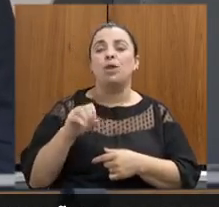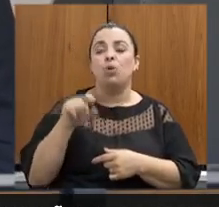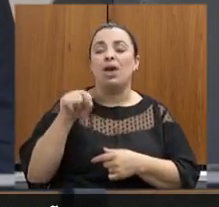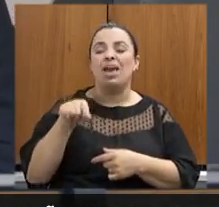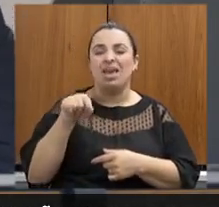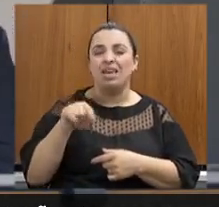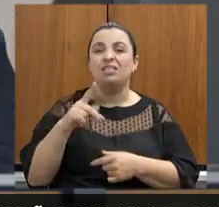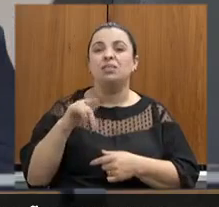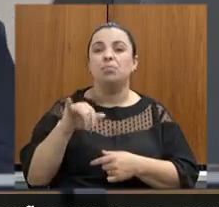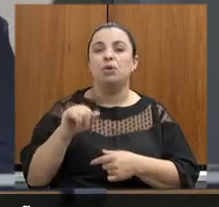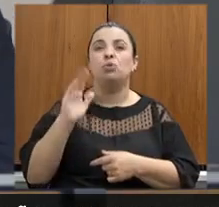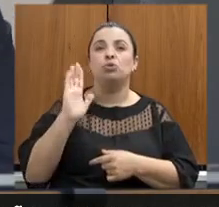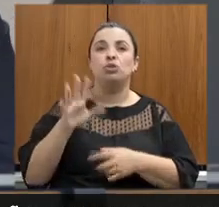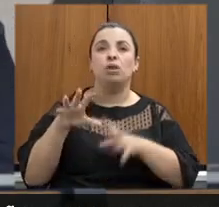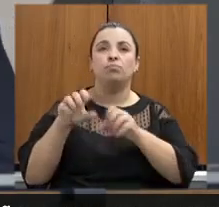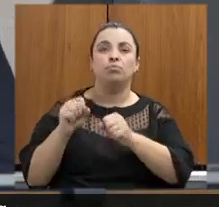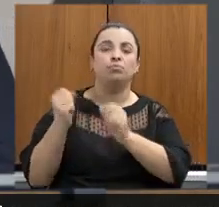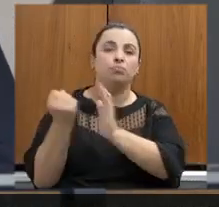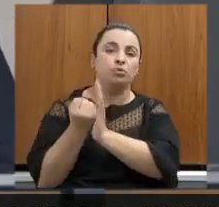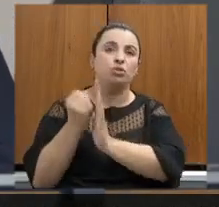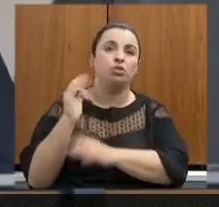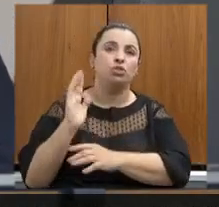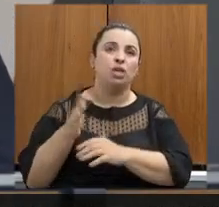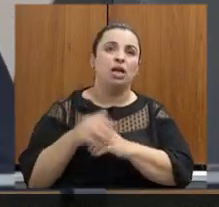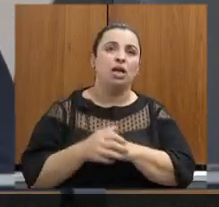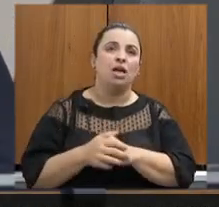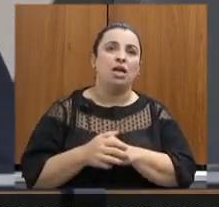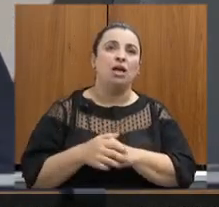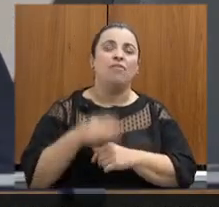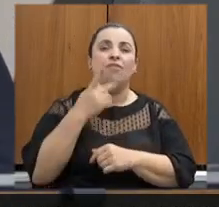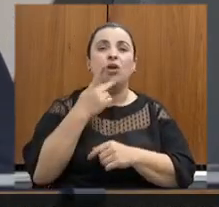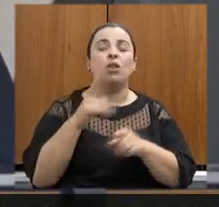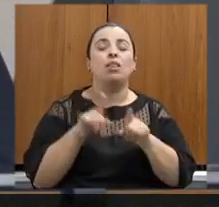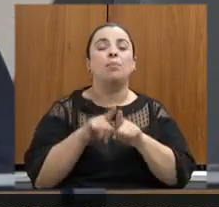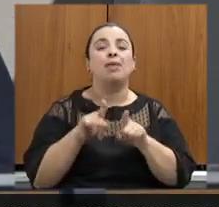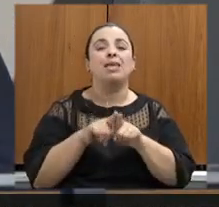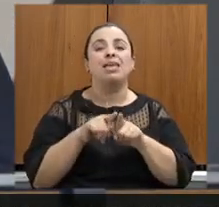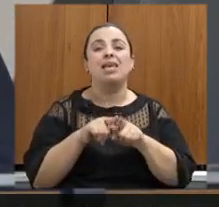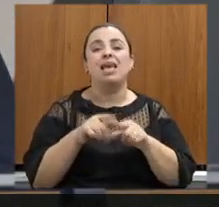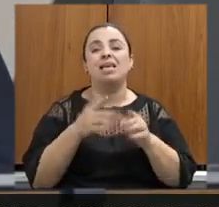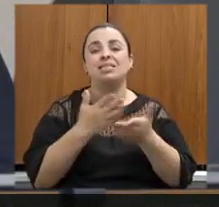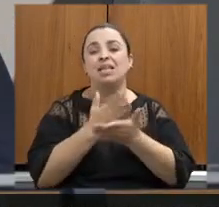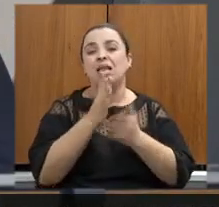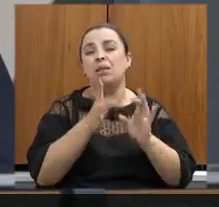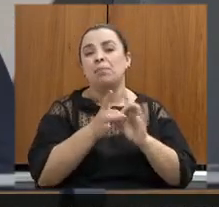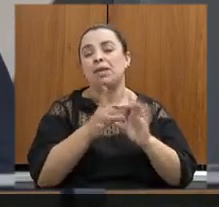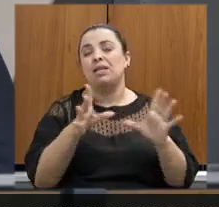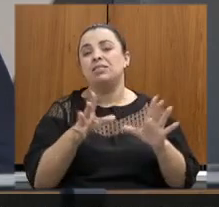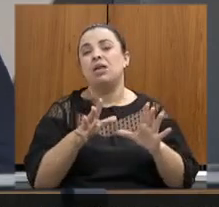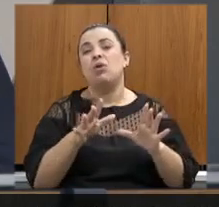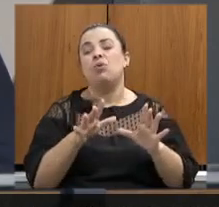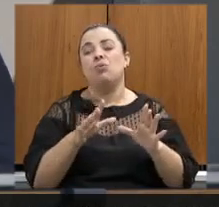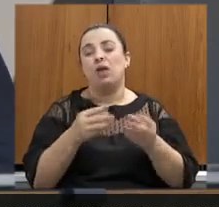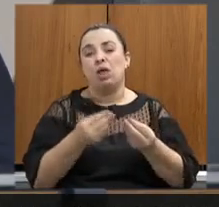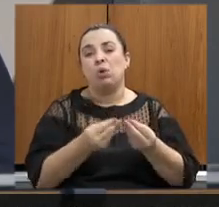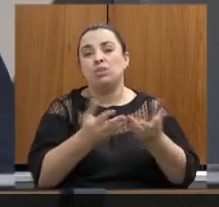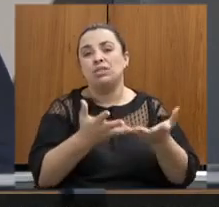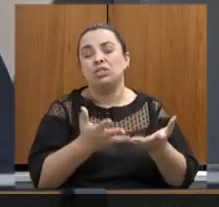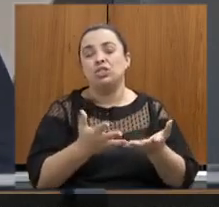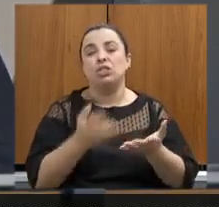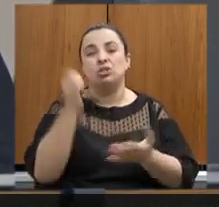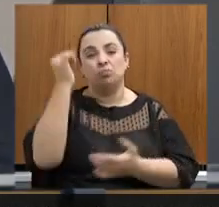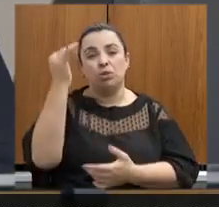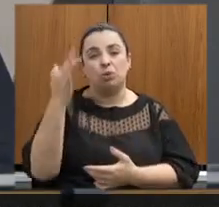não tem nada disso falaram em imprensa que essa licença foi dada 3 horas da manhã que é uma mentira